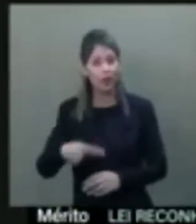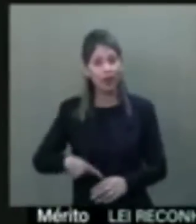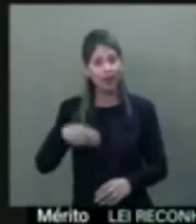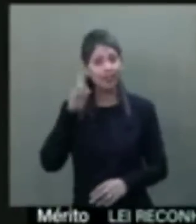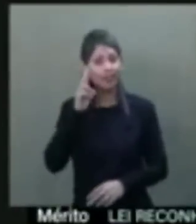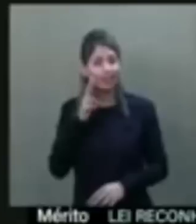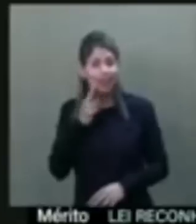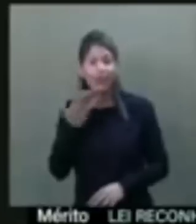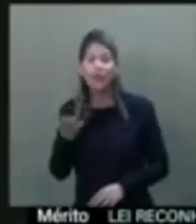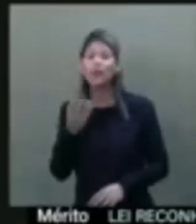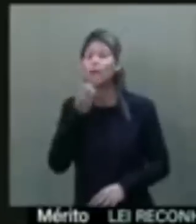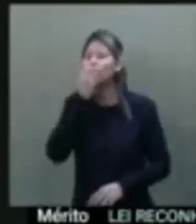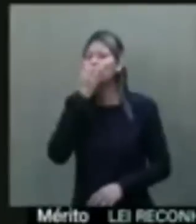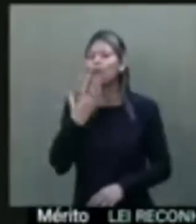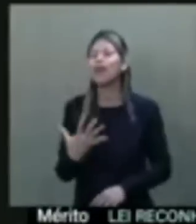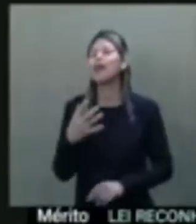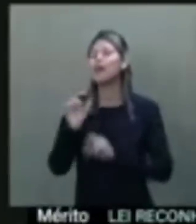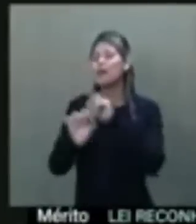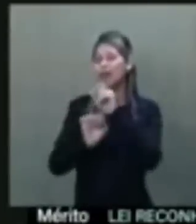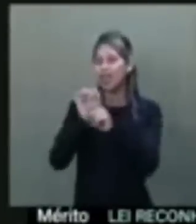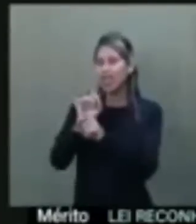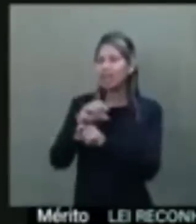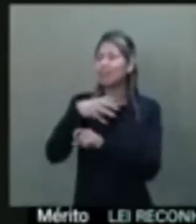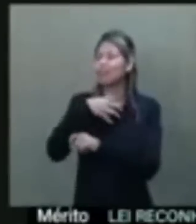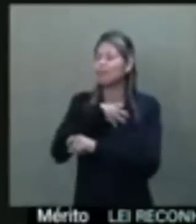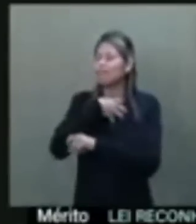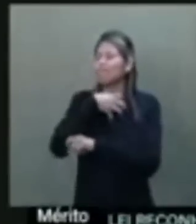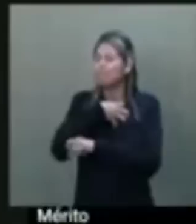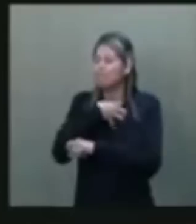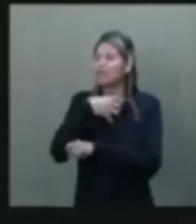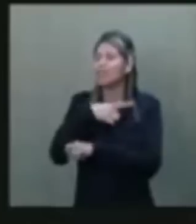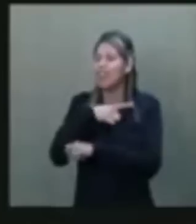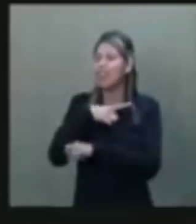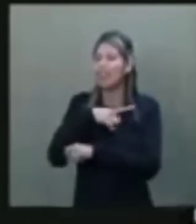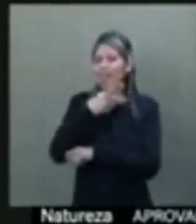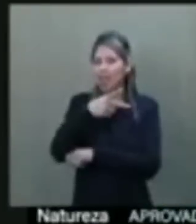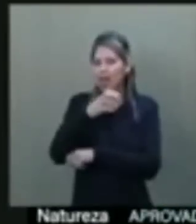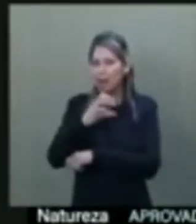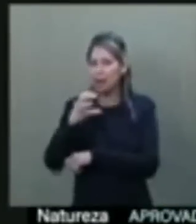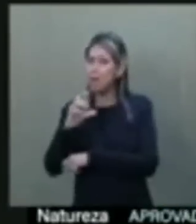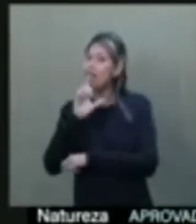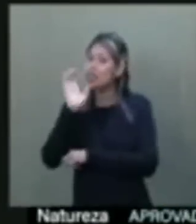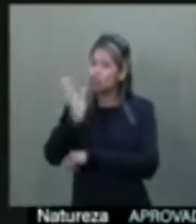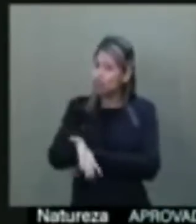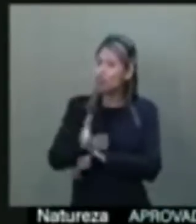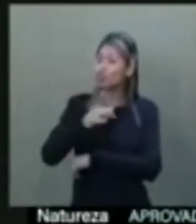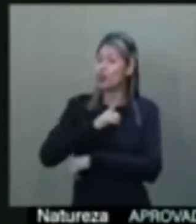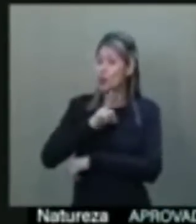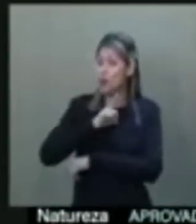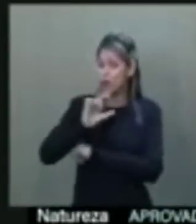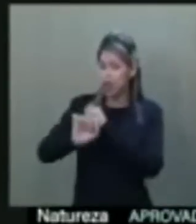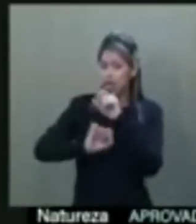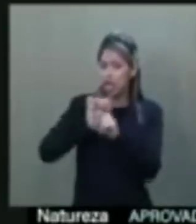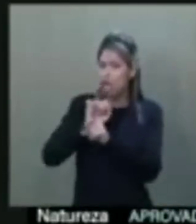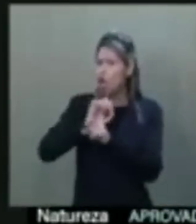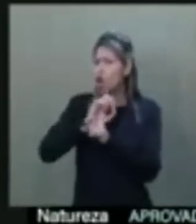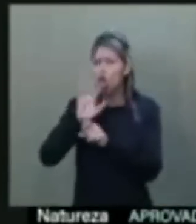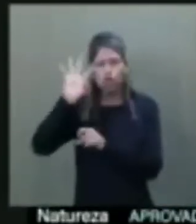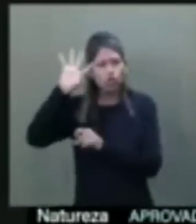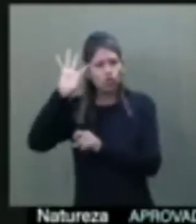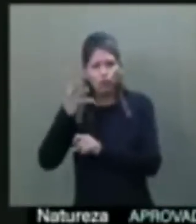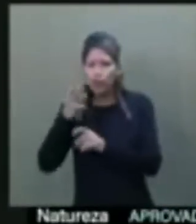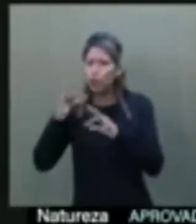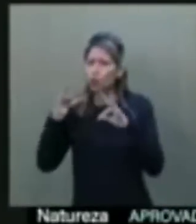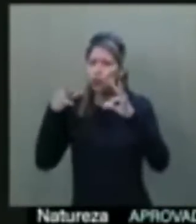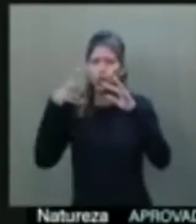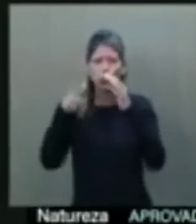bem disse, né, essas palavras sensatas, essa PEC, ela está resolvendo todos os questionamentos constantes da